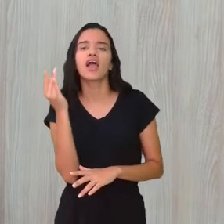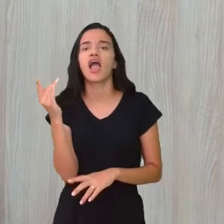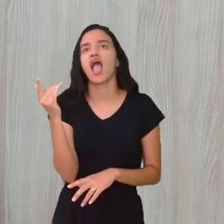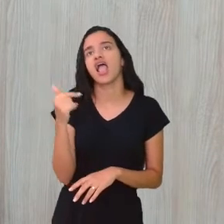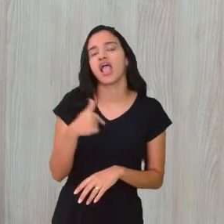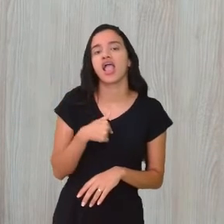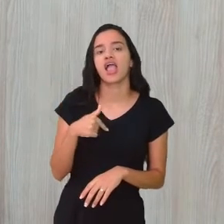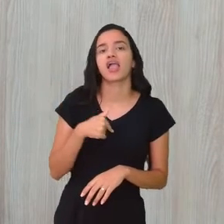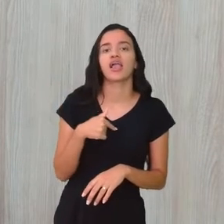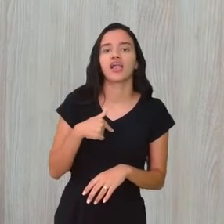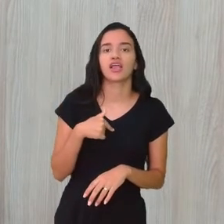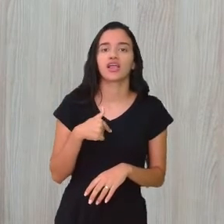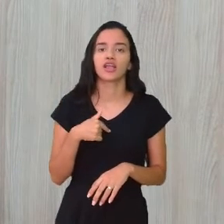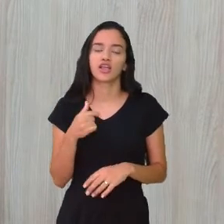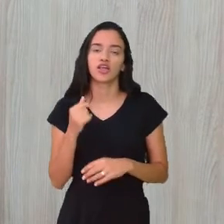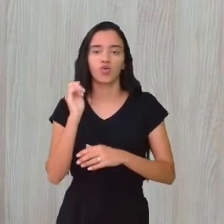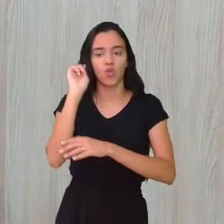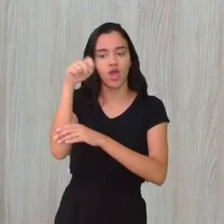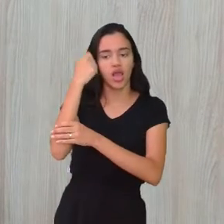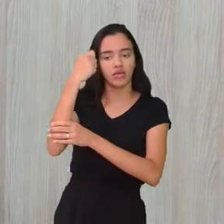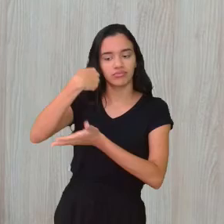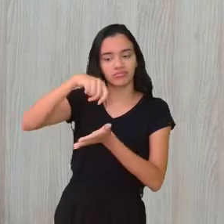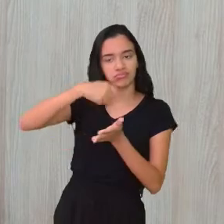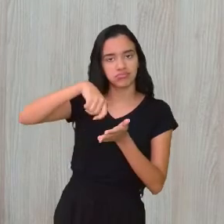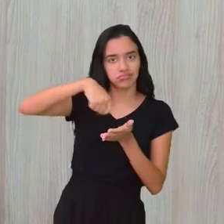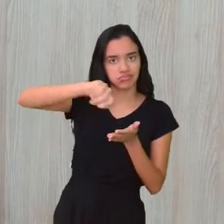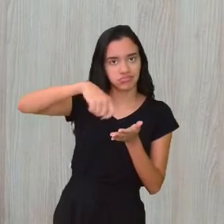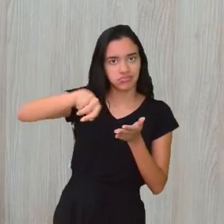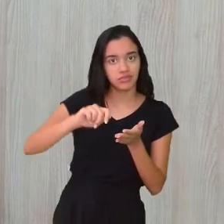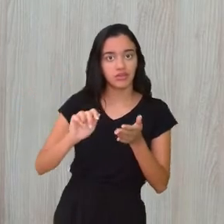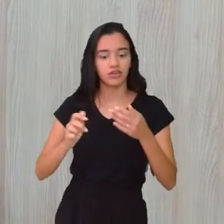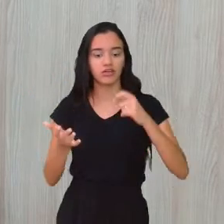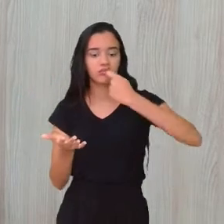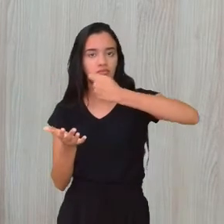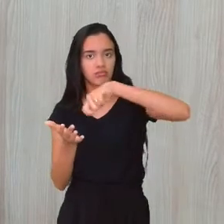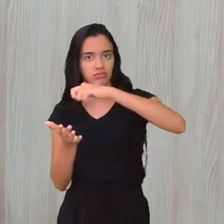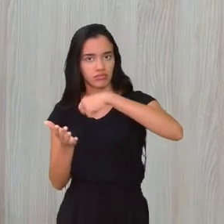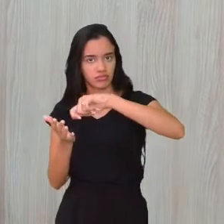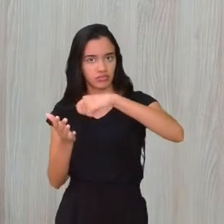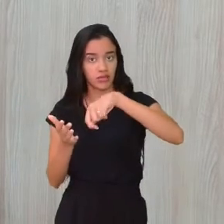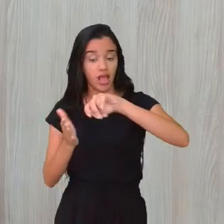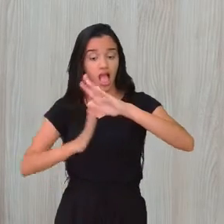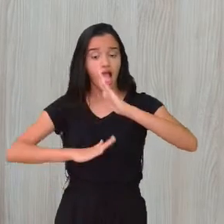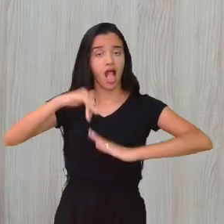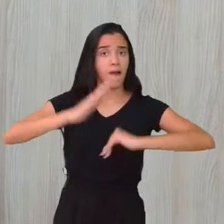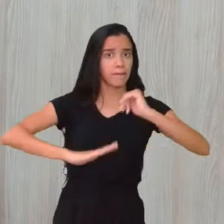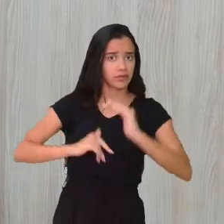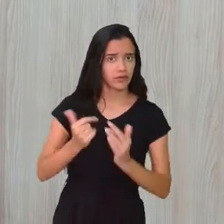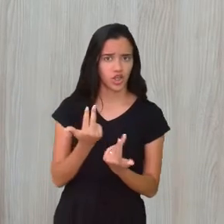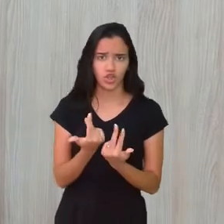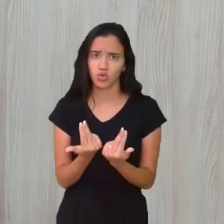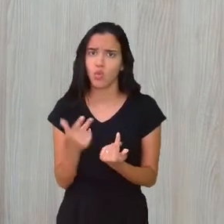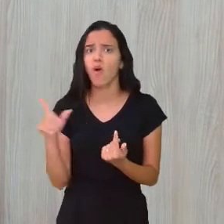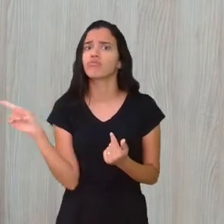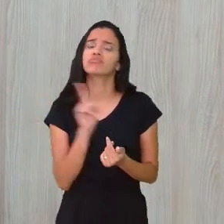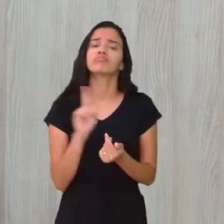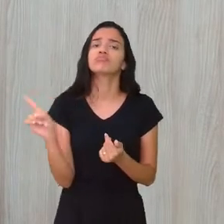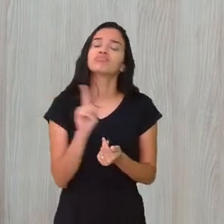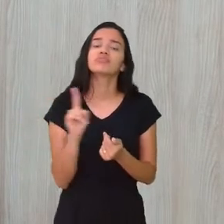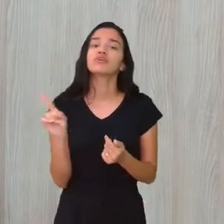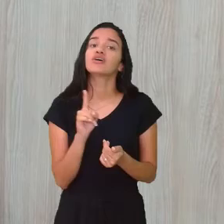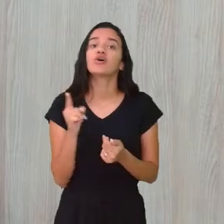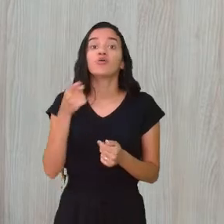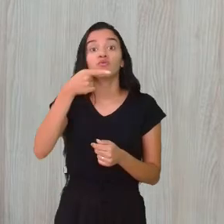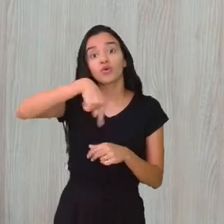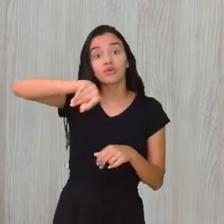destro, né? Escrevo com a mão direita e vou escrever com a mão esquerda. A habilidade, ela não é a mesma porque vocês não